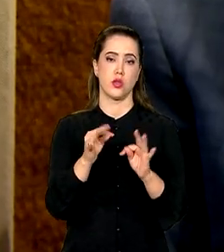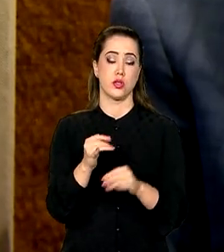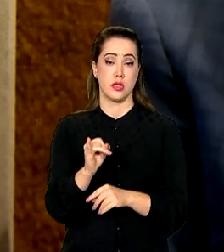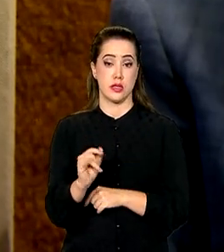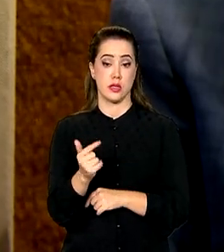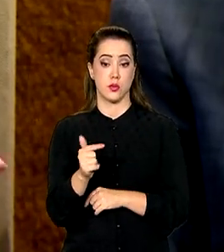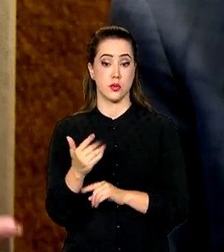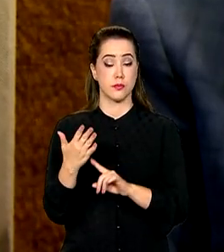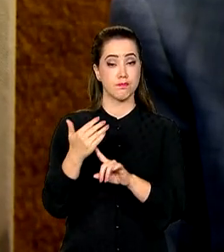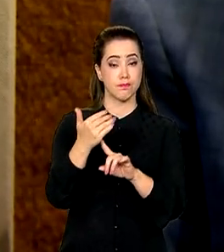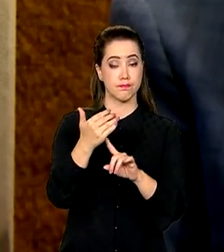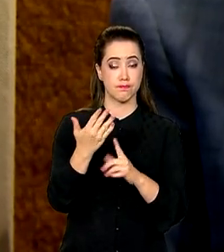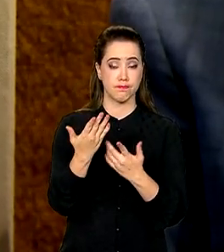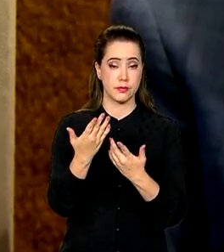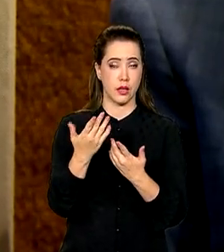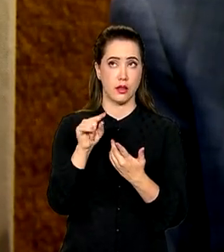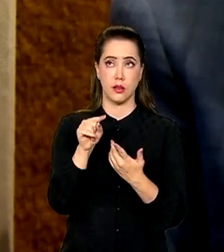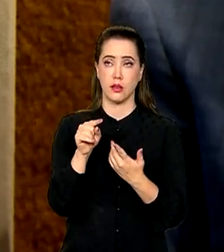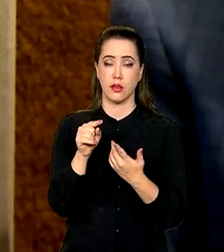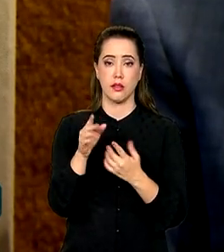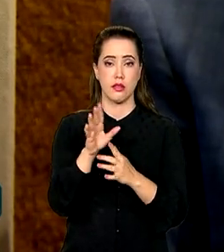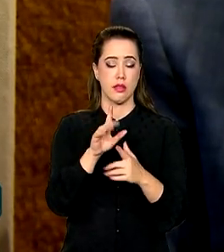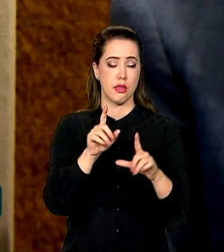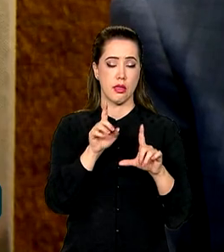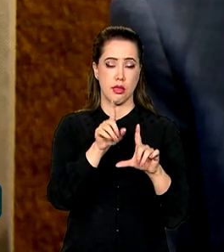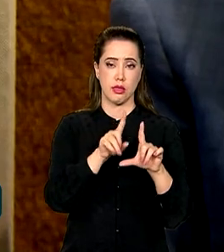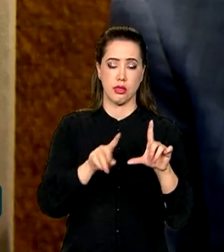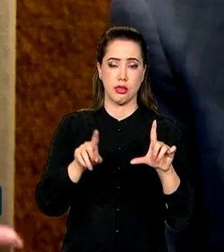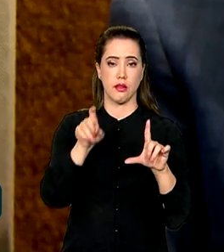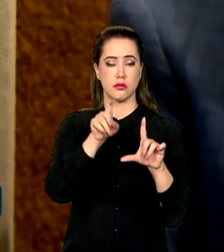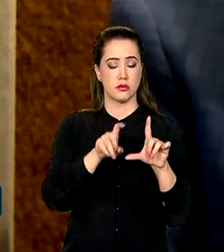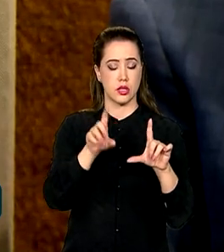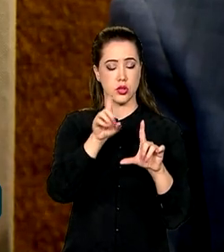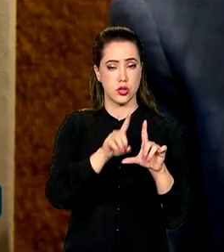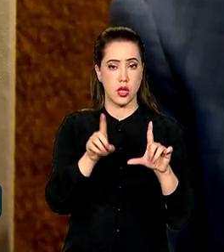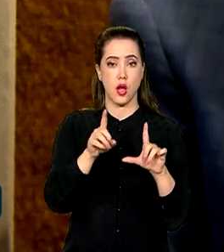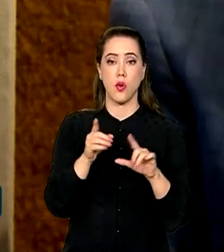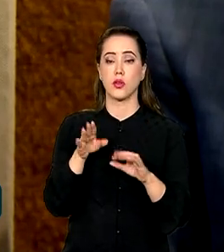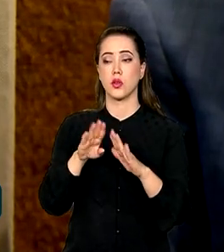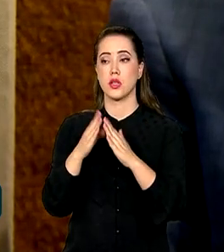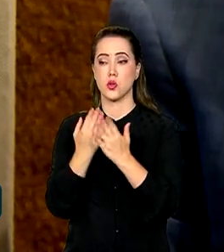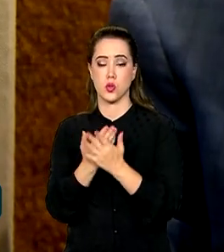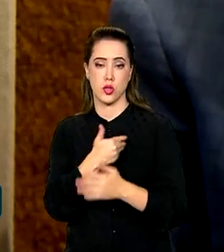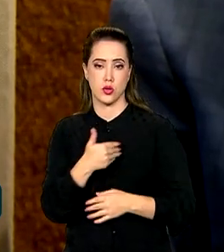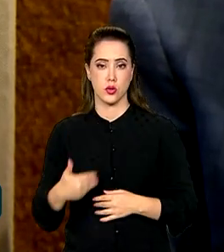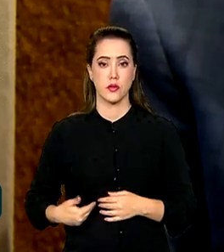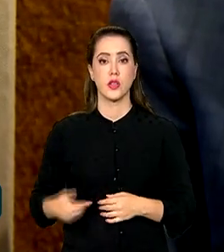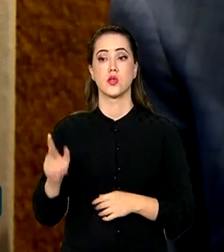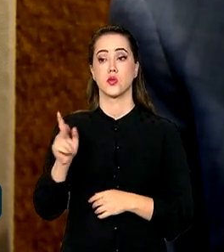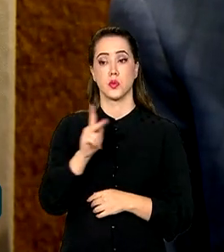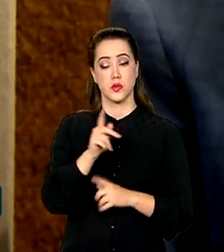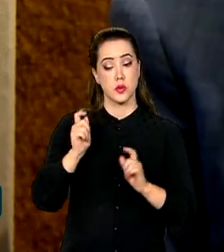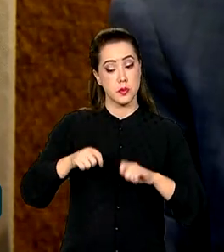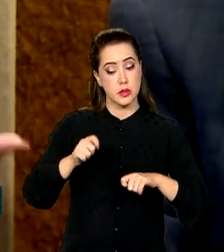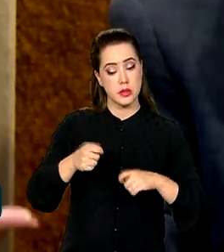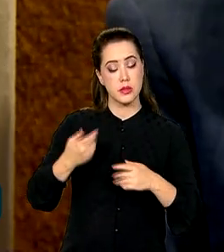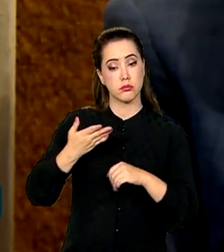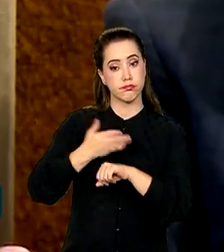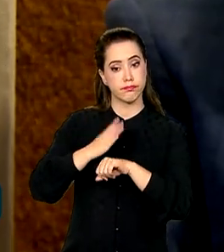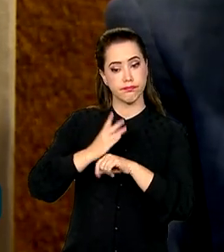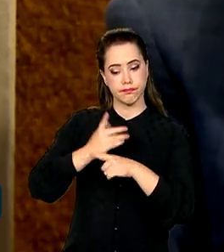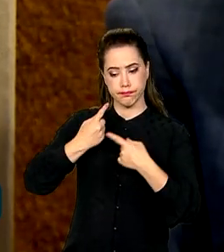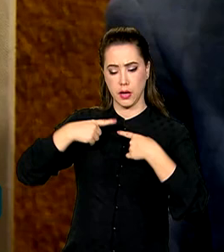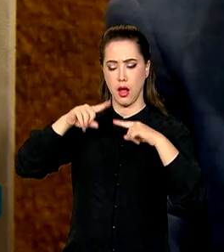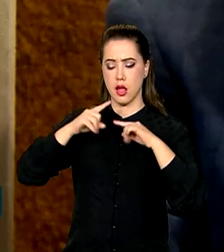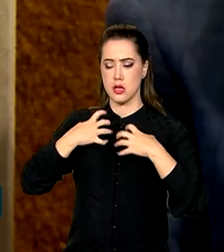precisa, nas escolas públicas em especial, conseguir que os professores se sintam capazes de entender